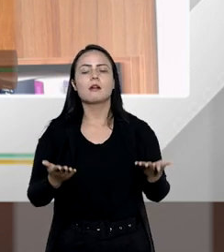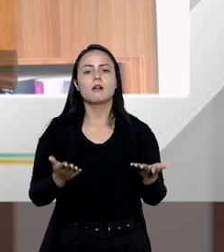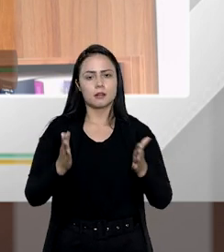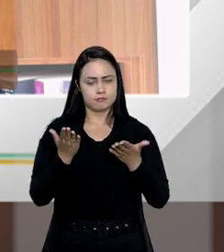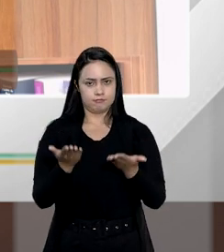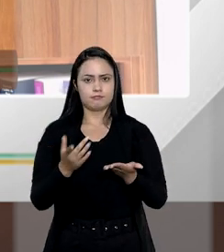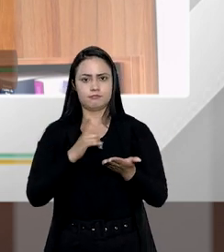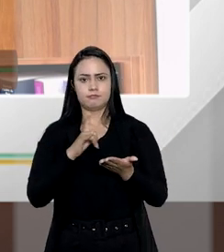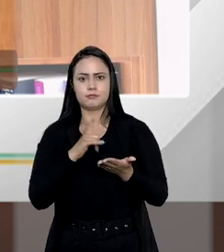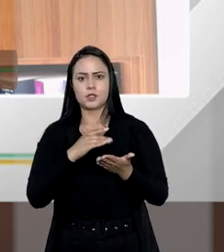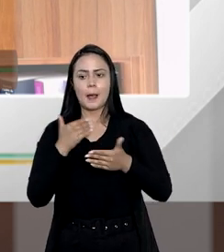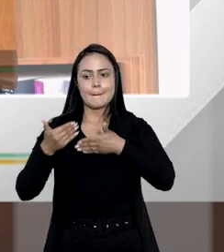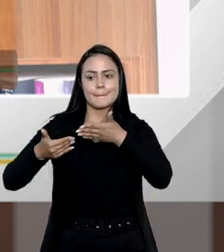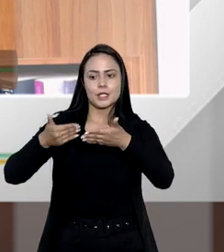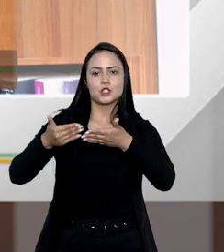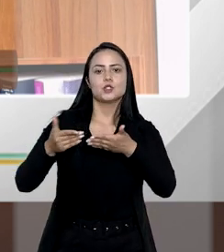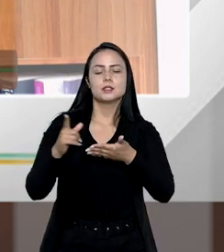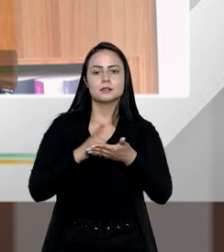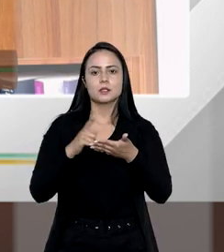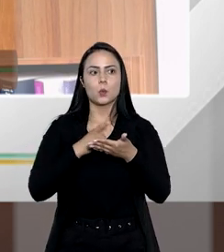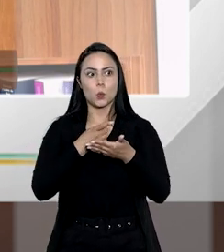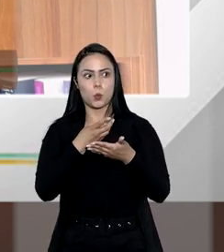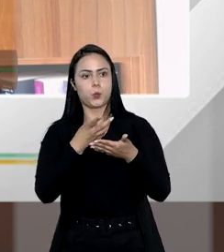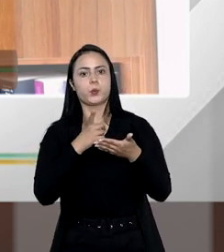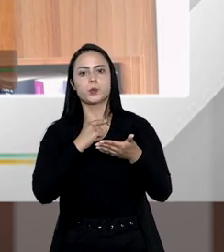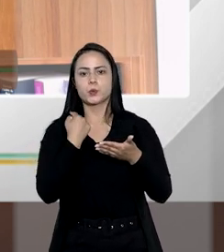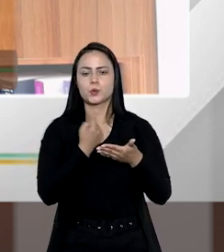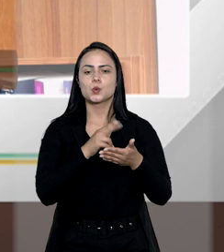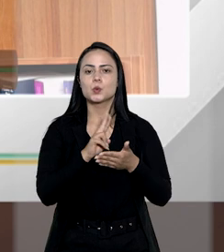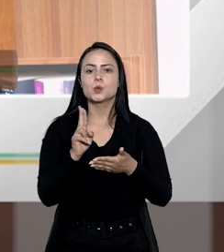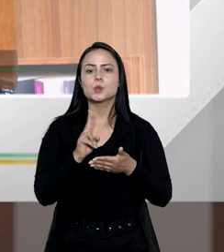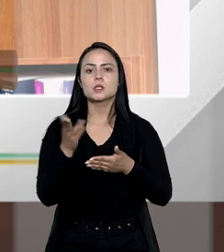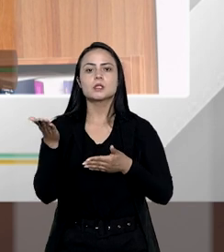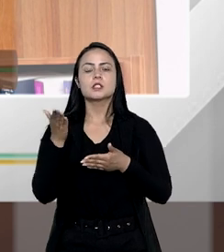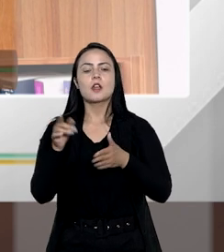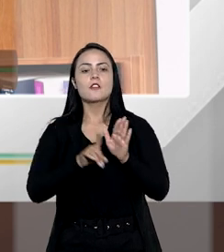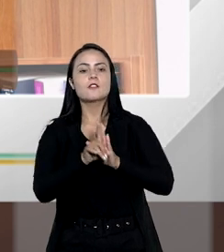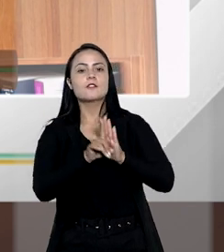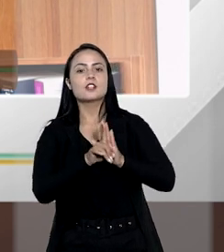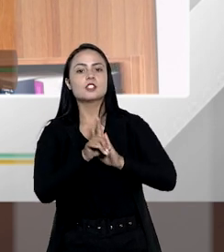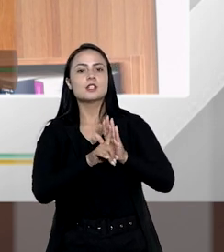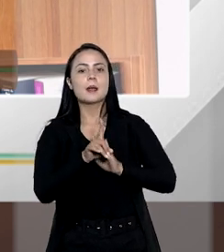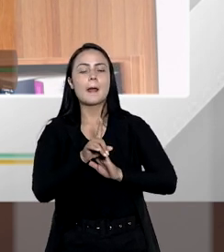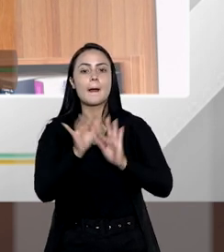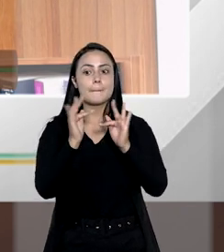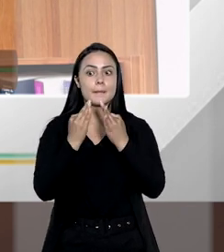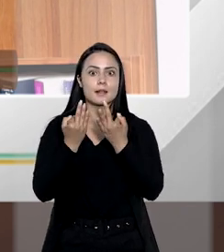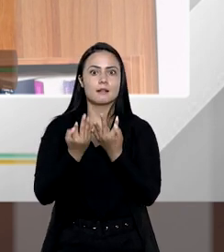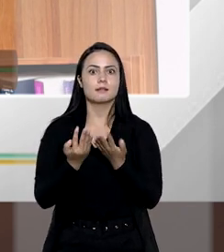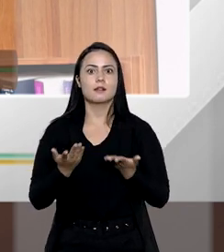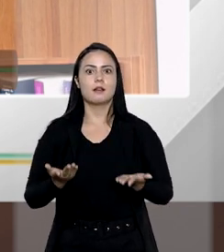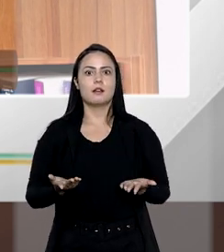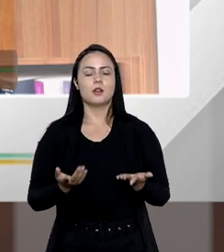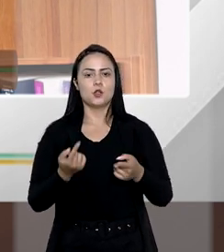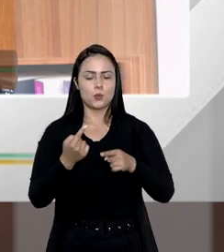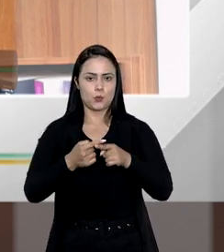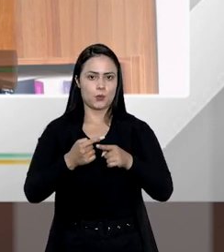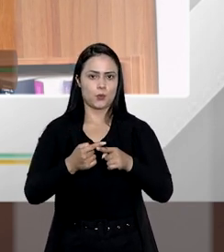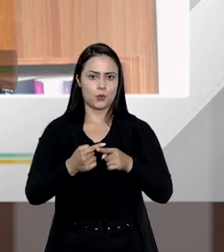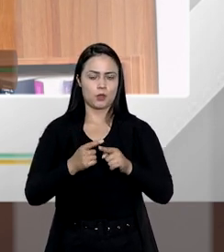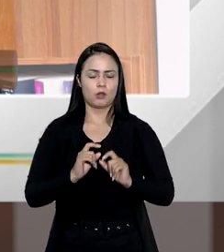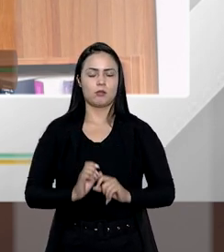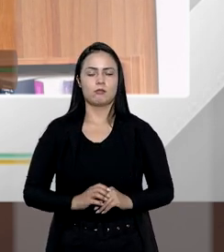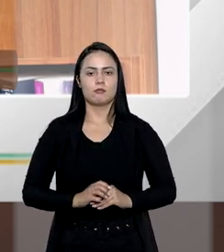Todavia, a amplitude ela é tamanha que, inclusive, nós chamamos essas demandas de investigação da parentalidade, justamente